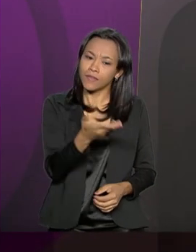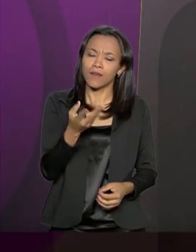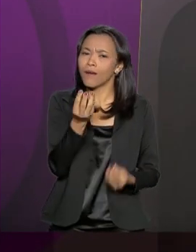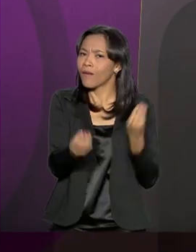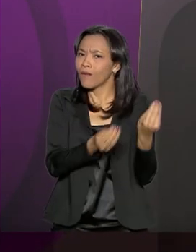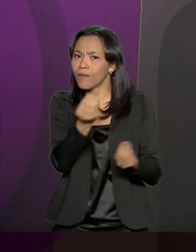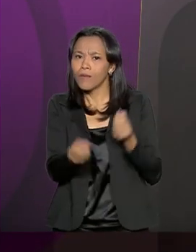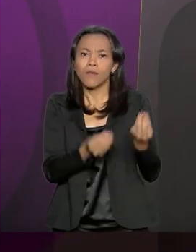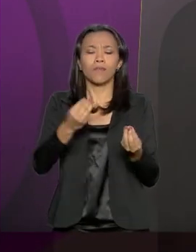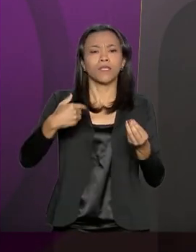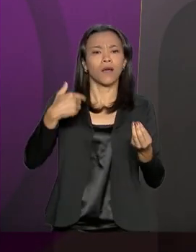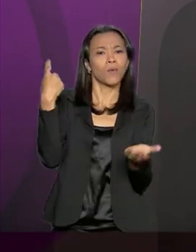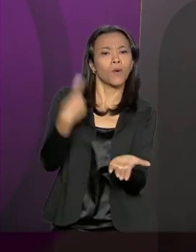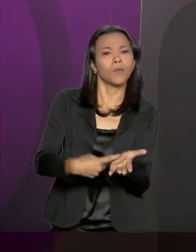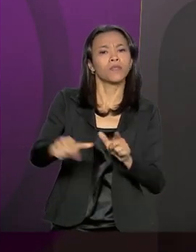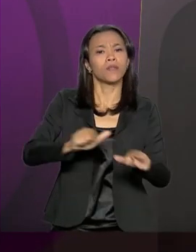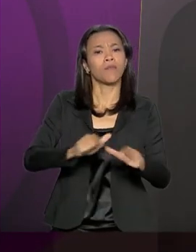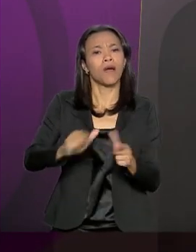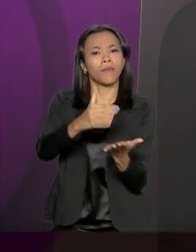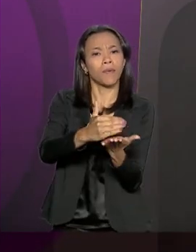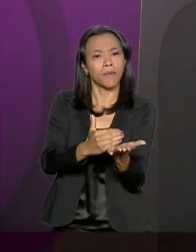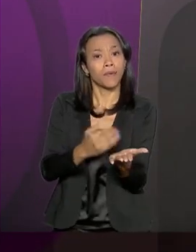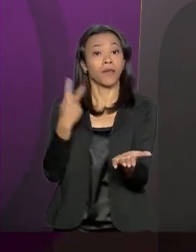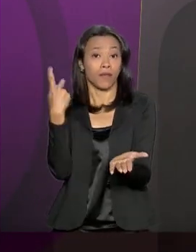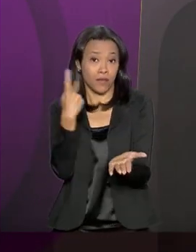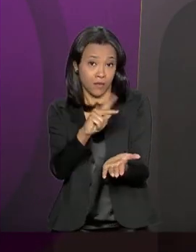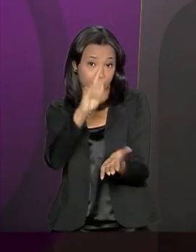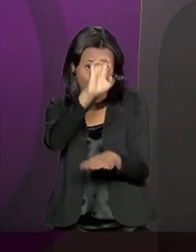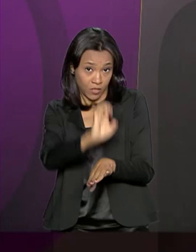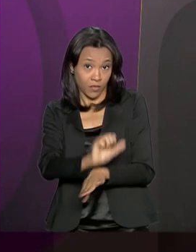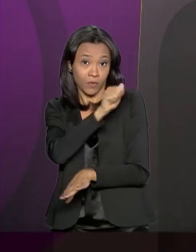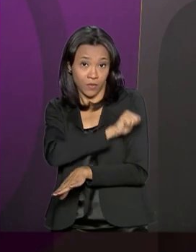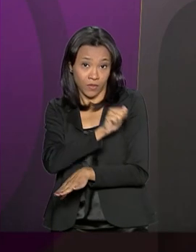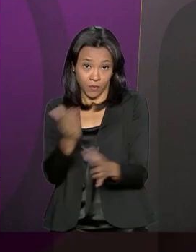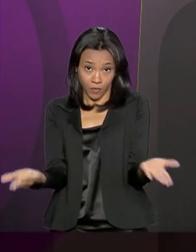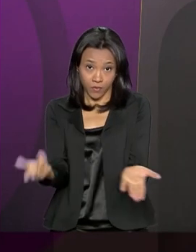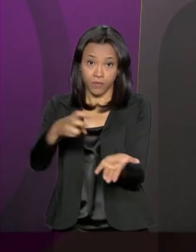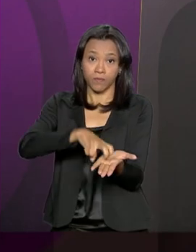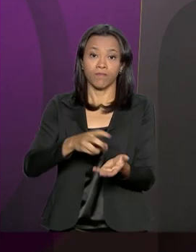Como é que está a agenda do presidente Jair Bolsonaro aí no Rio de Janeiro agora de manhã?